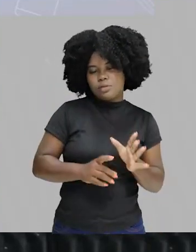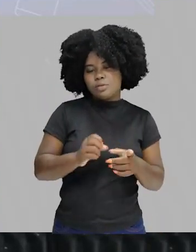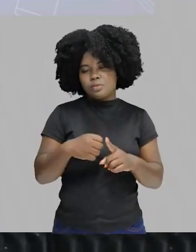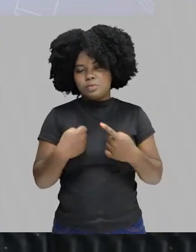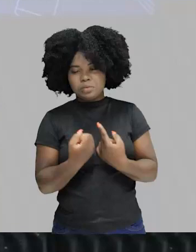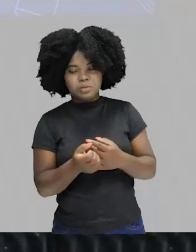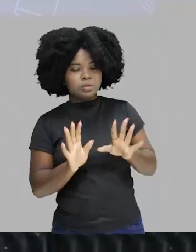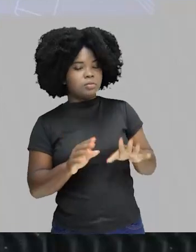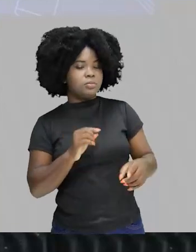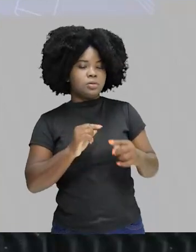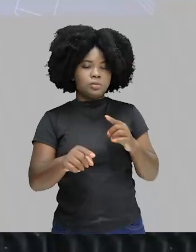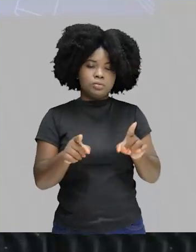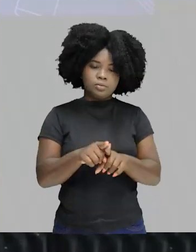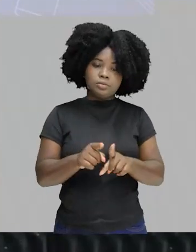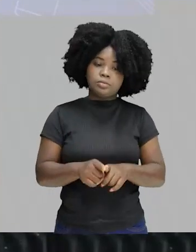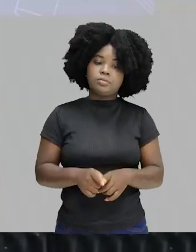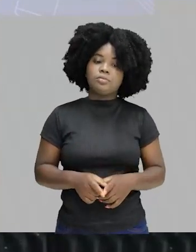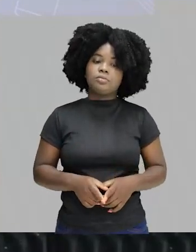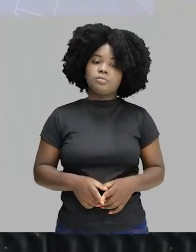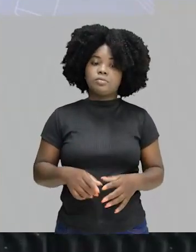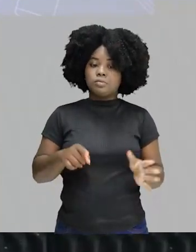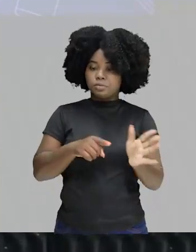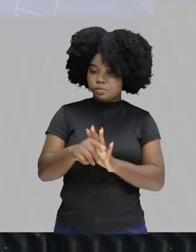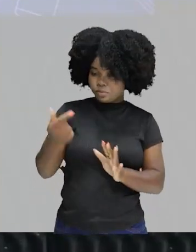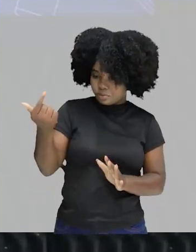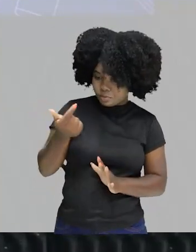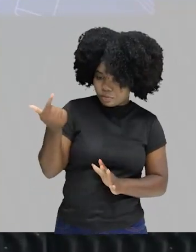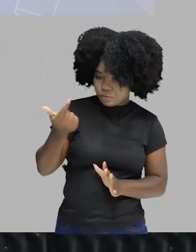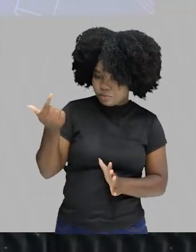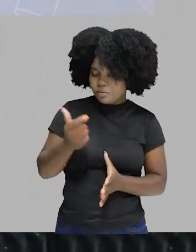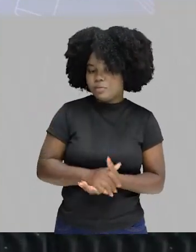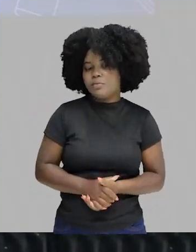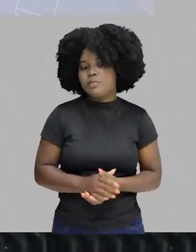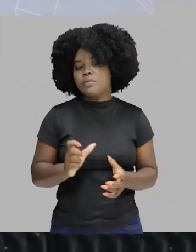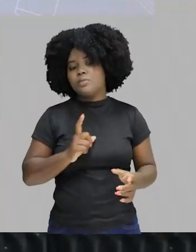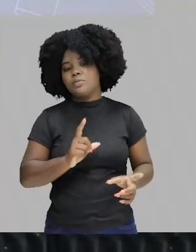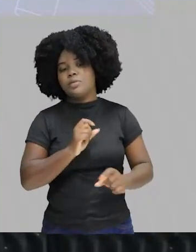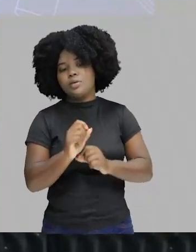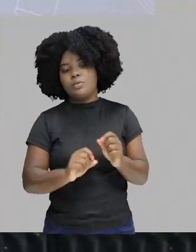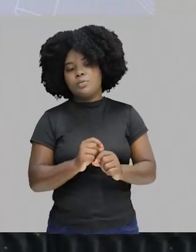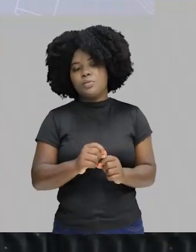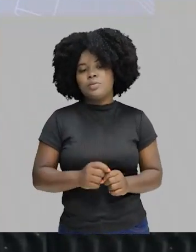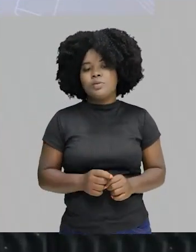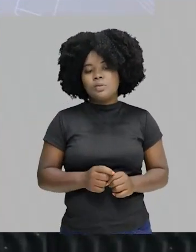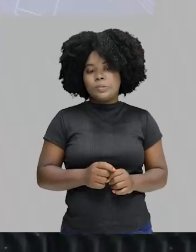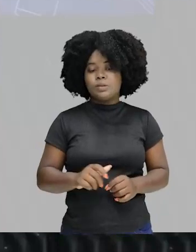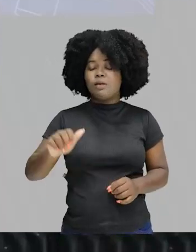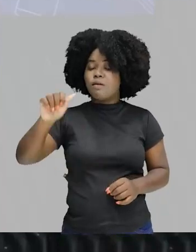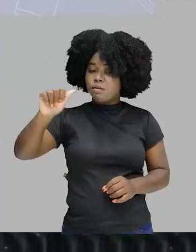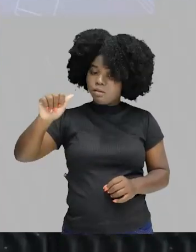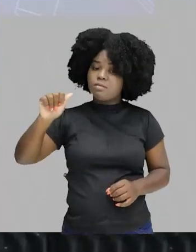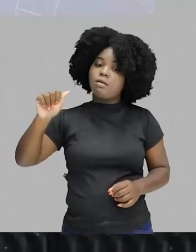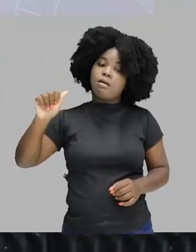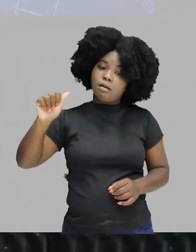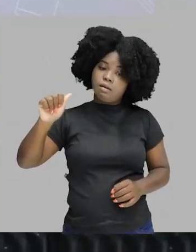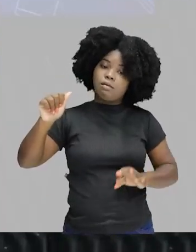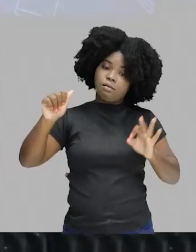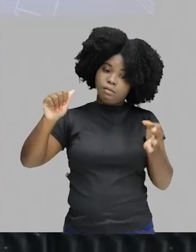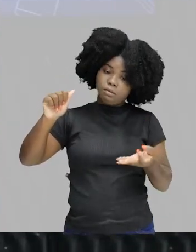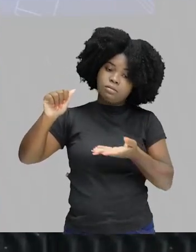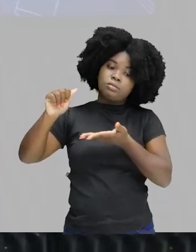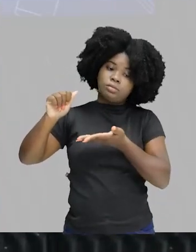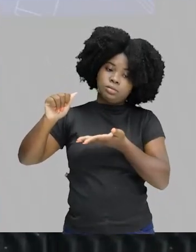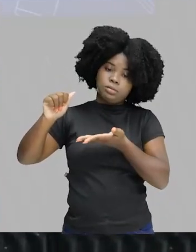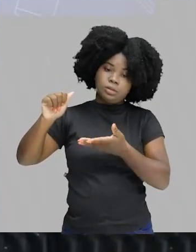tal. Então, aqui nesta questão, a gente tem uma clara prospecção da letra A como a nossa